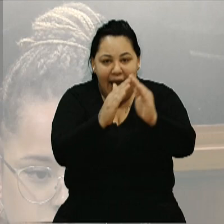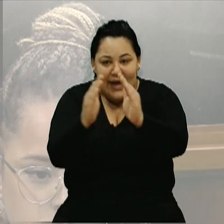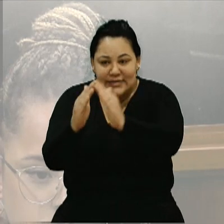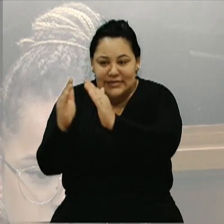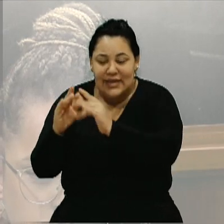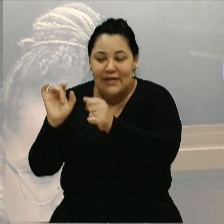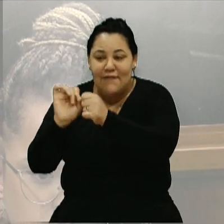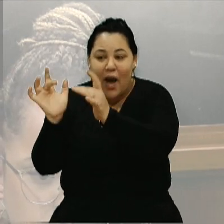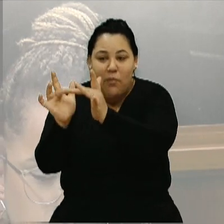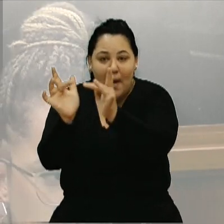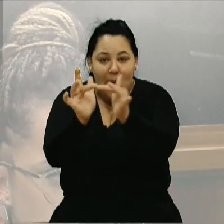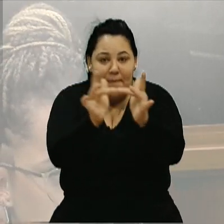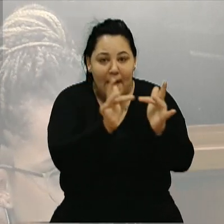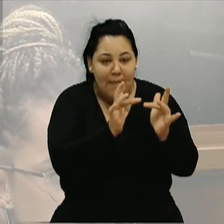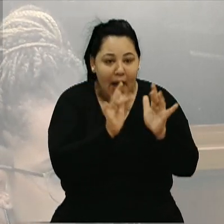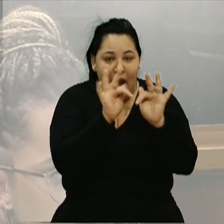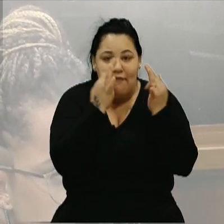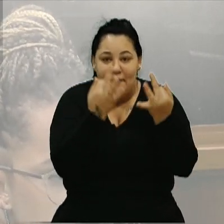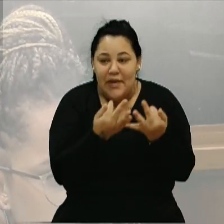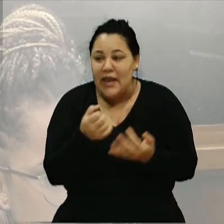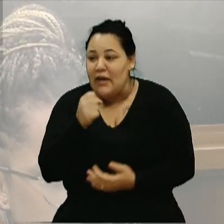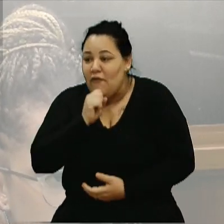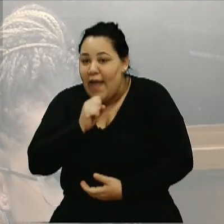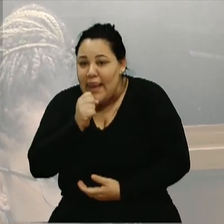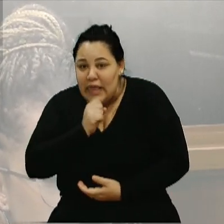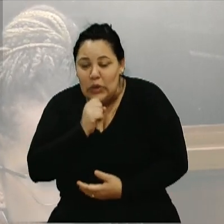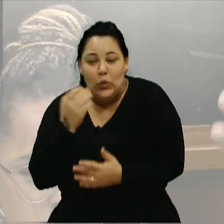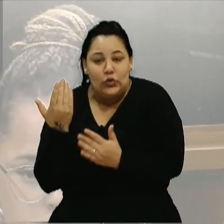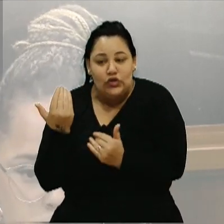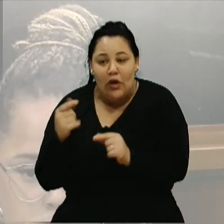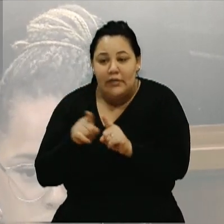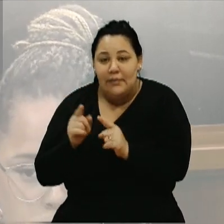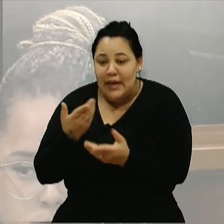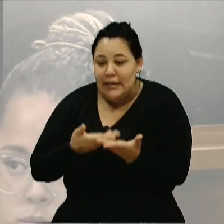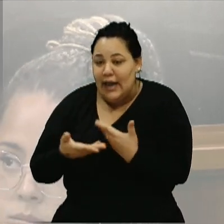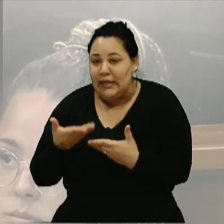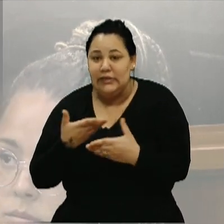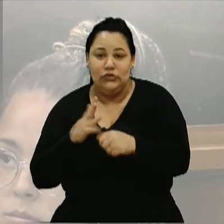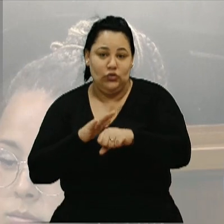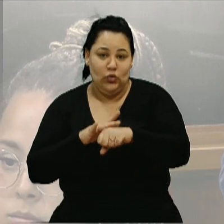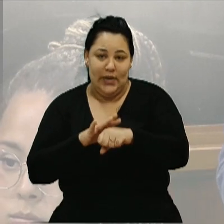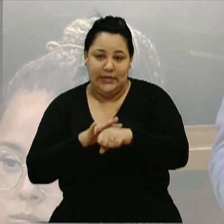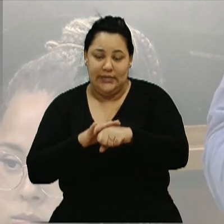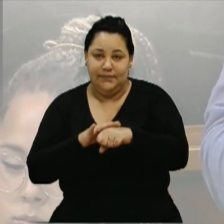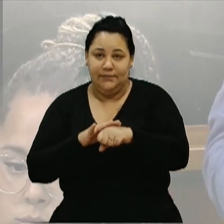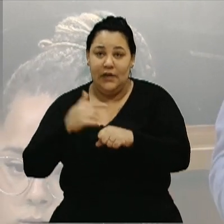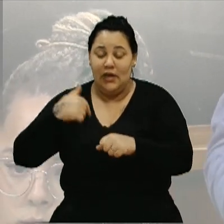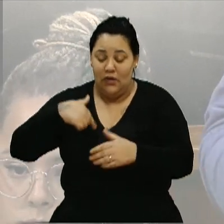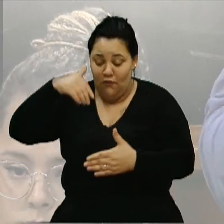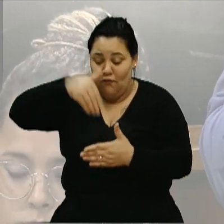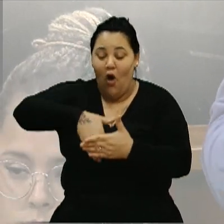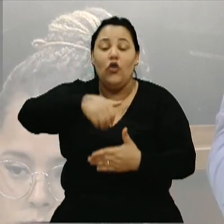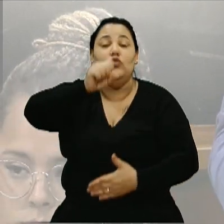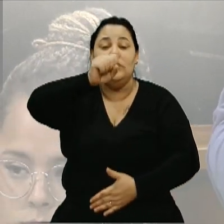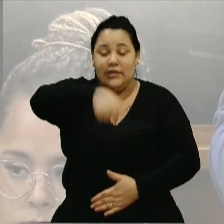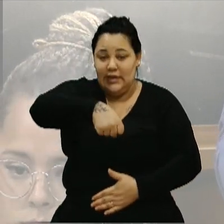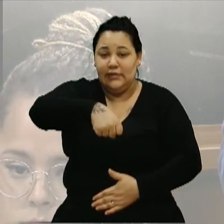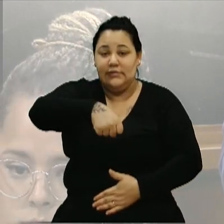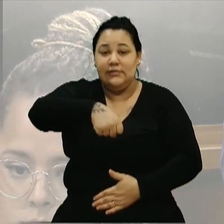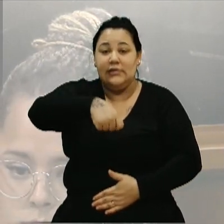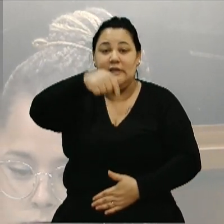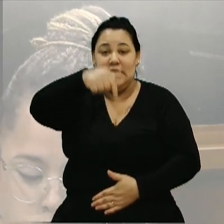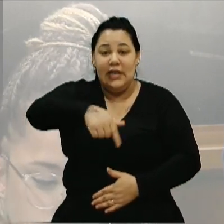esses contatos com as famílias, com os idosos, com os jovens, tratando de todos esses assuntos. voto sim e que